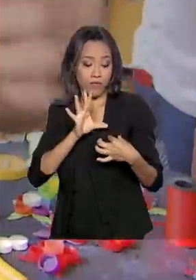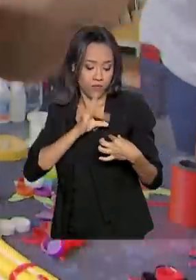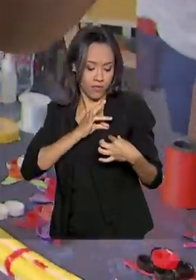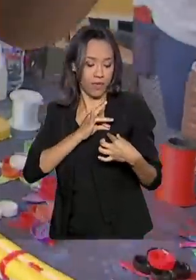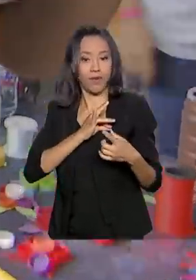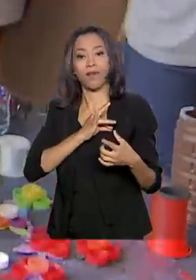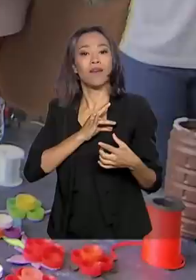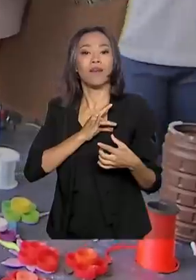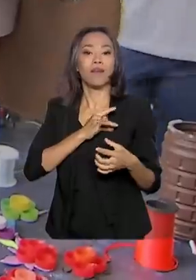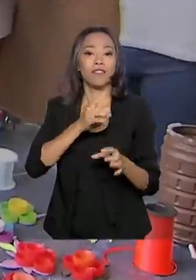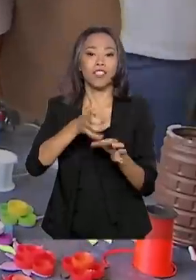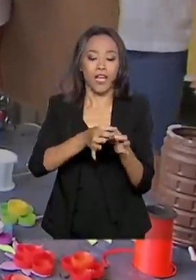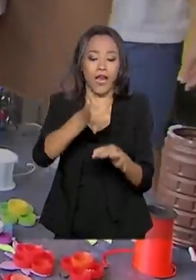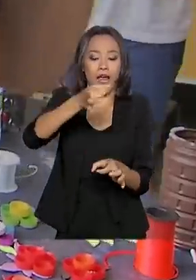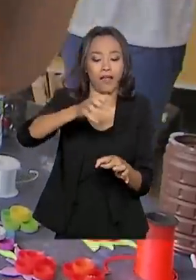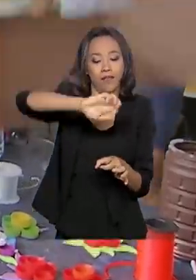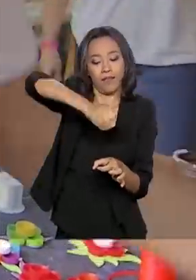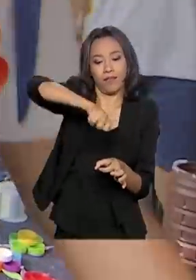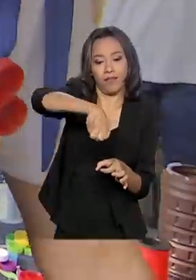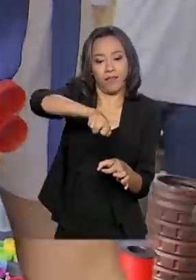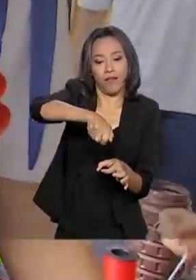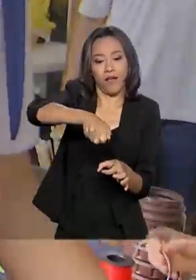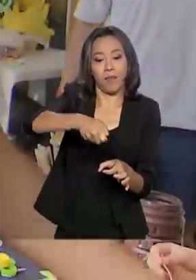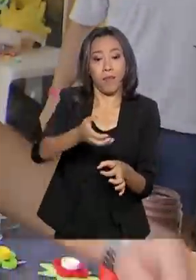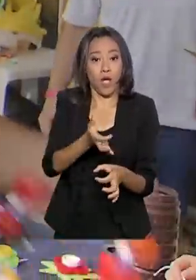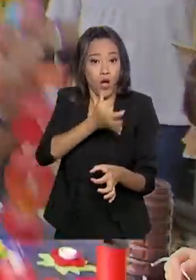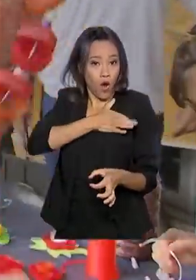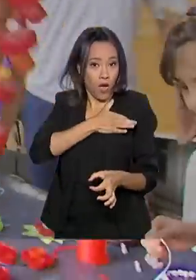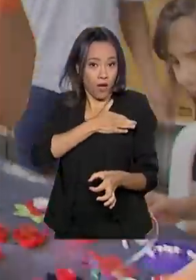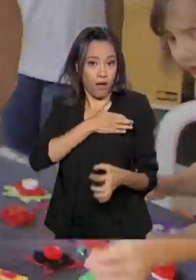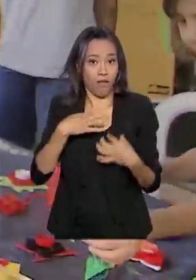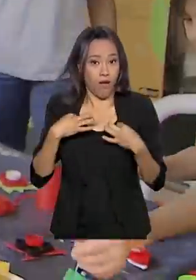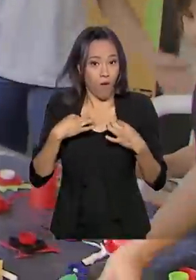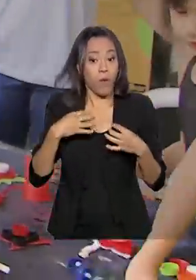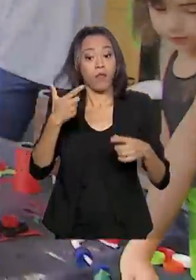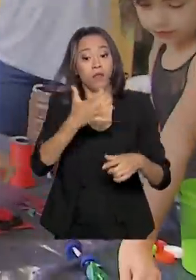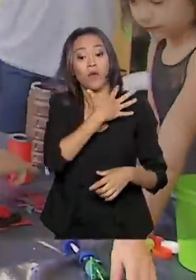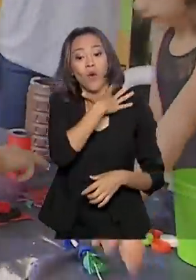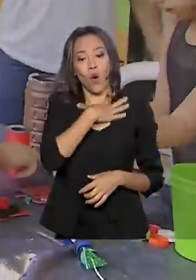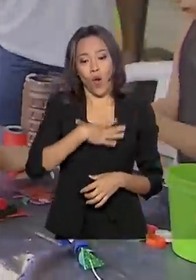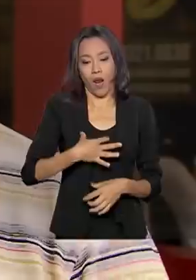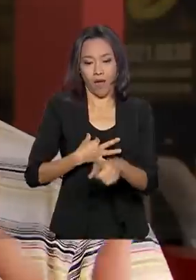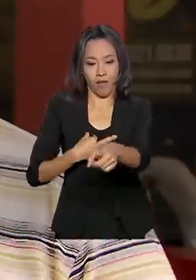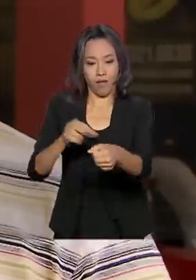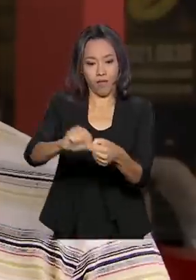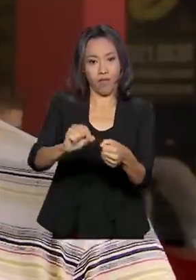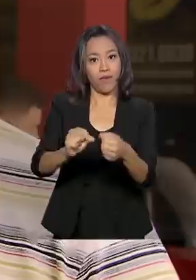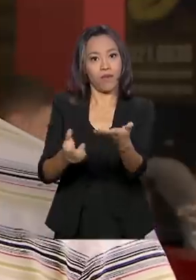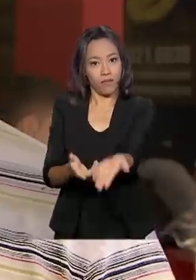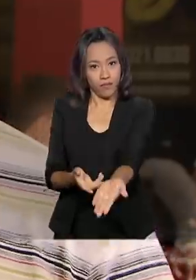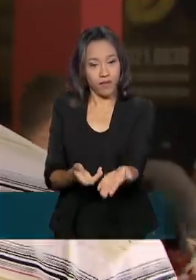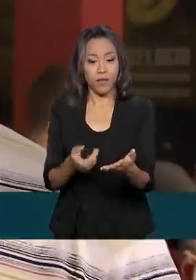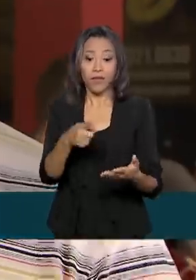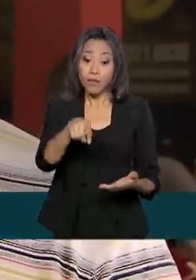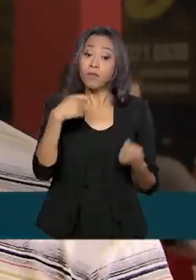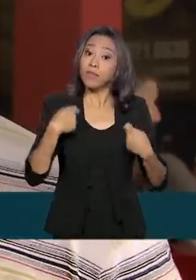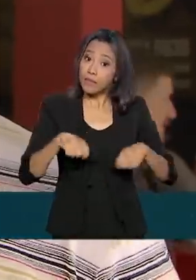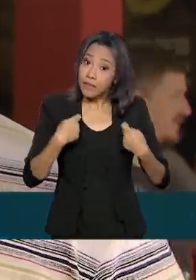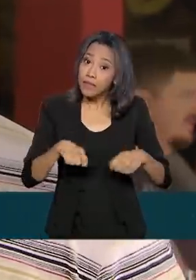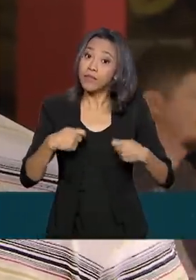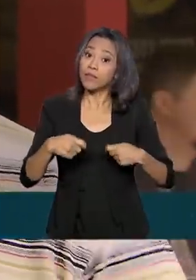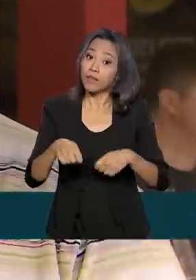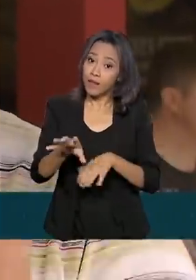garrafa, feito para colocar na roupa. E temos também um colar feito de garrafa PET. Tem que ser cada vez mais explorado e